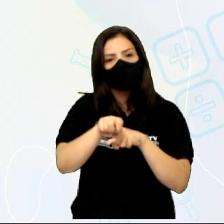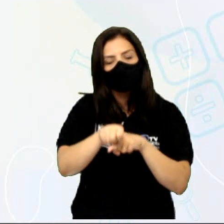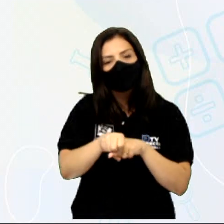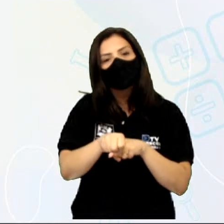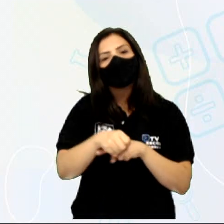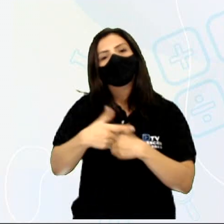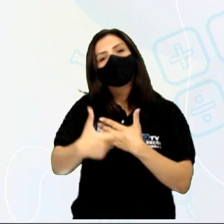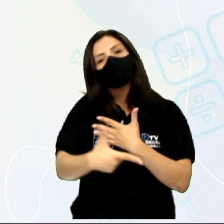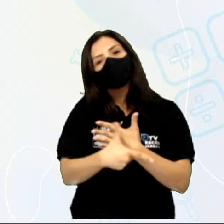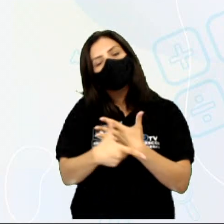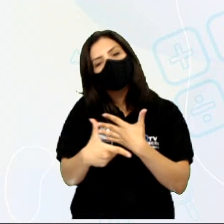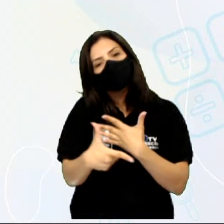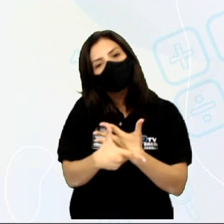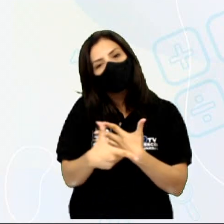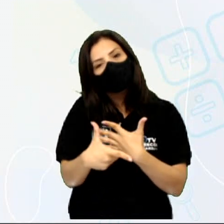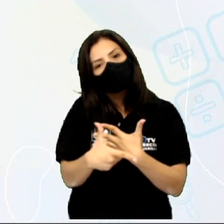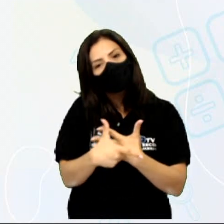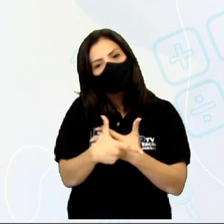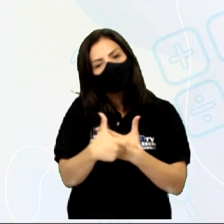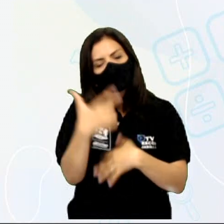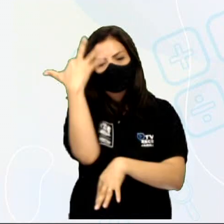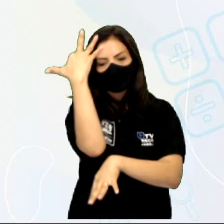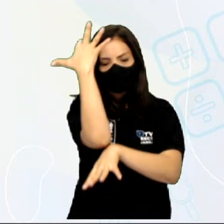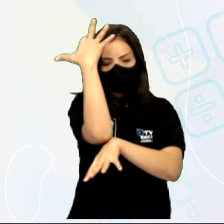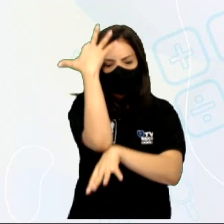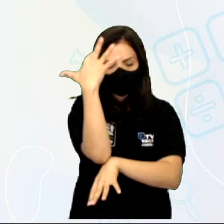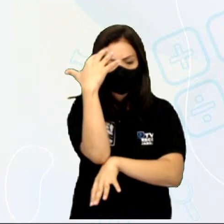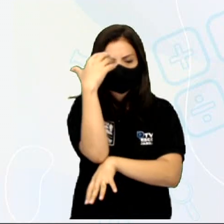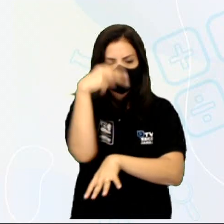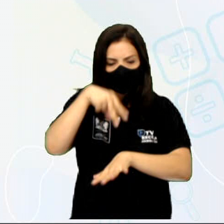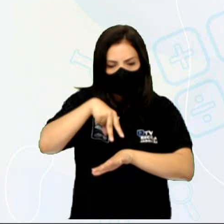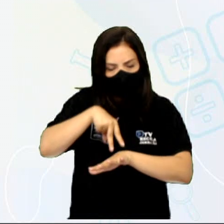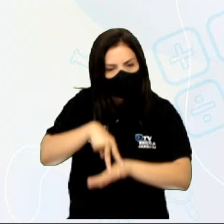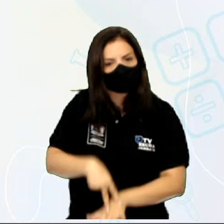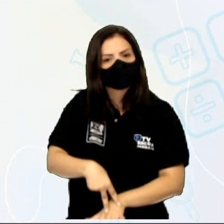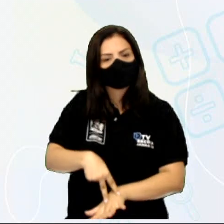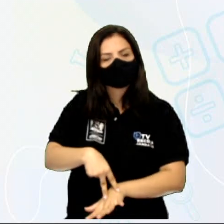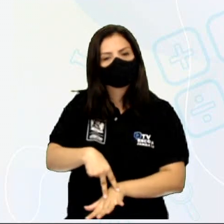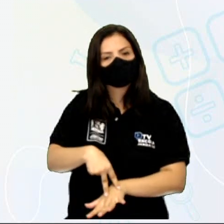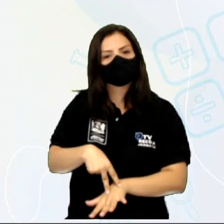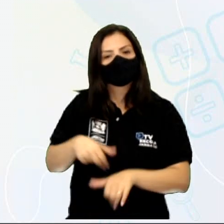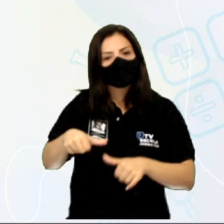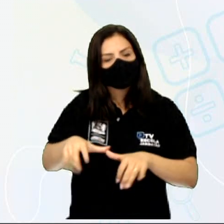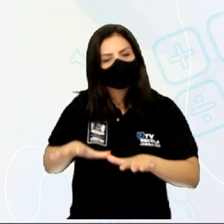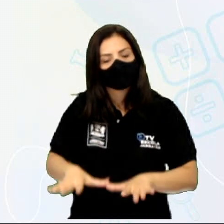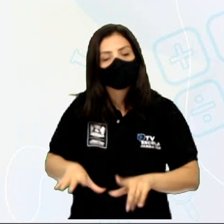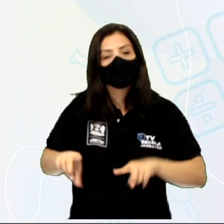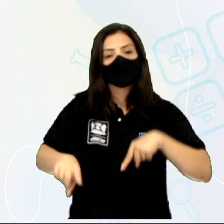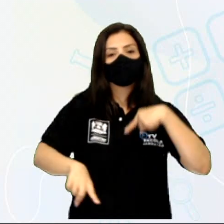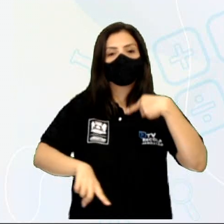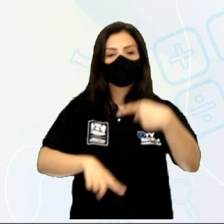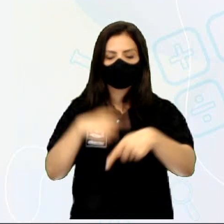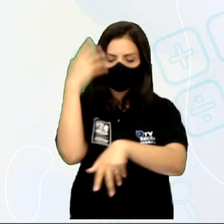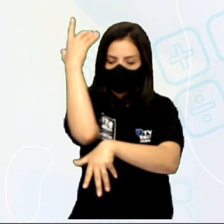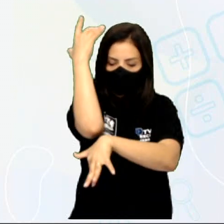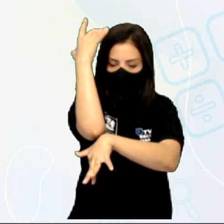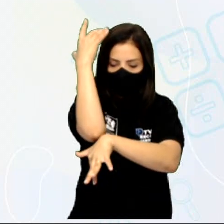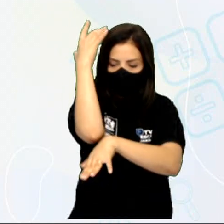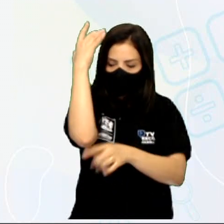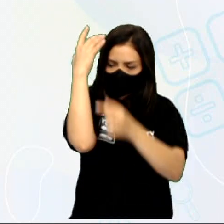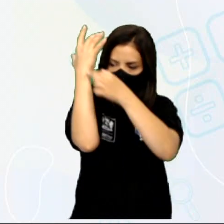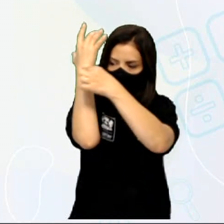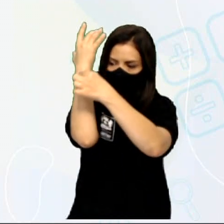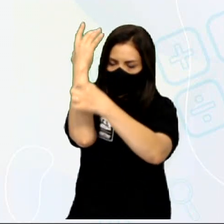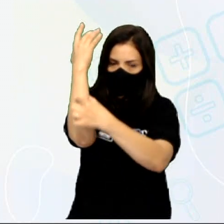função de suporte da planta. Depois da raiz, nós temos o caule, que também tem a